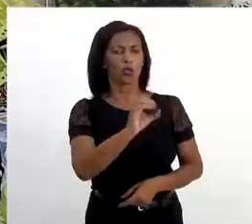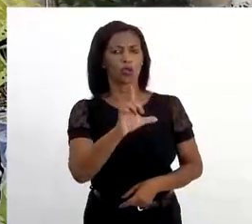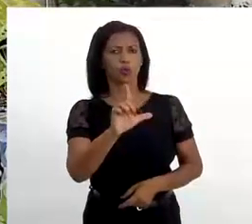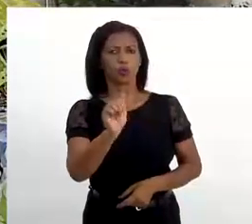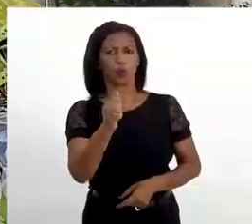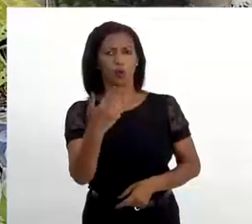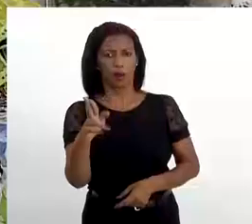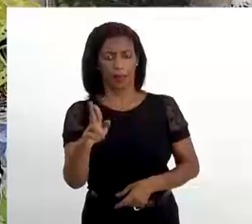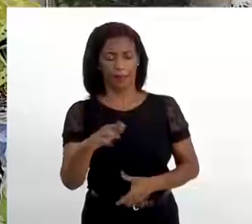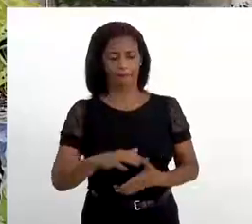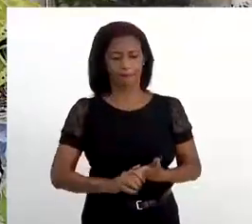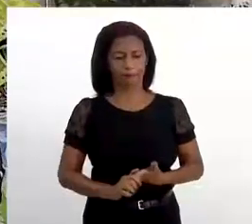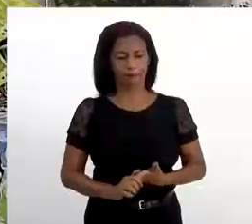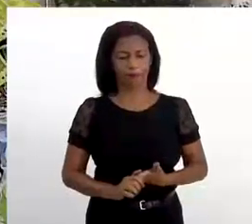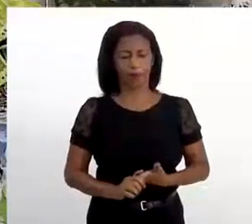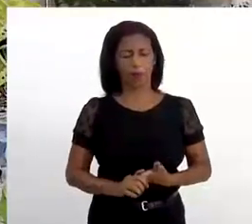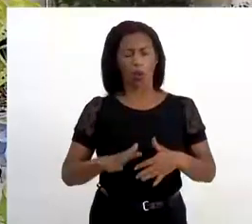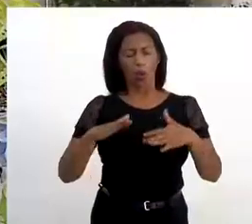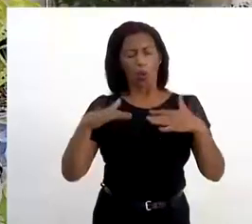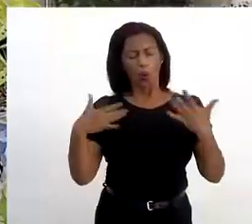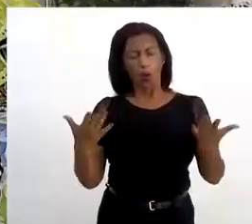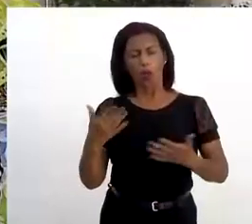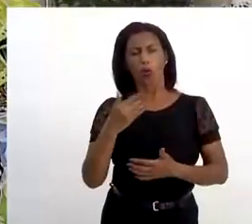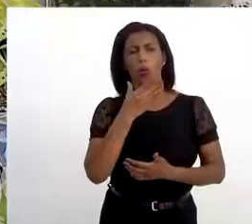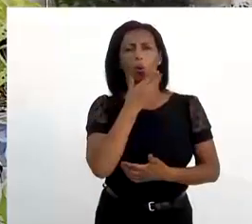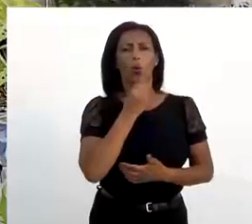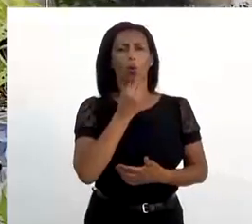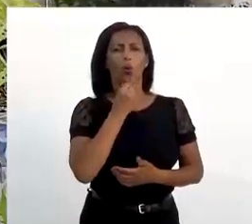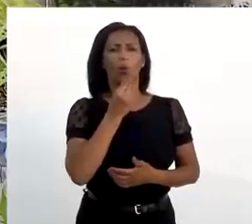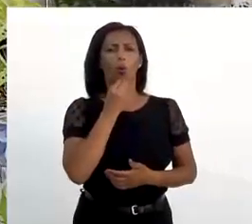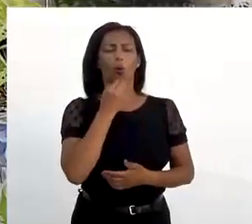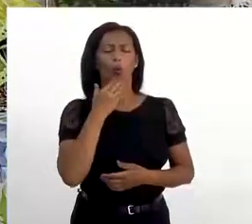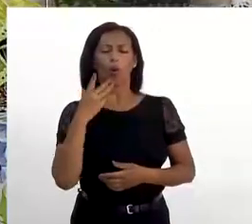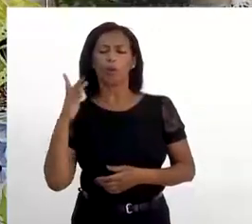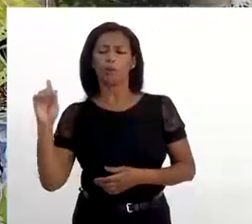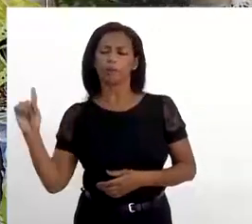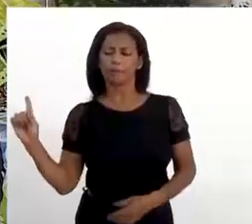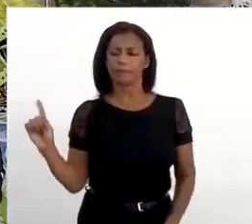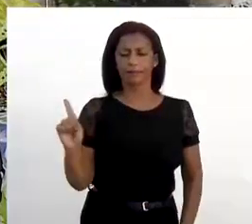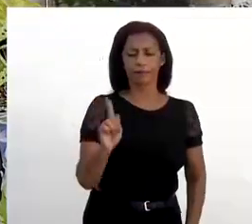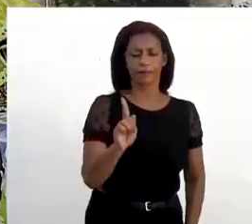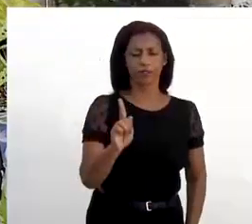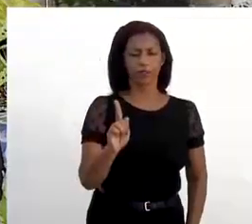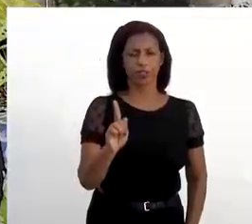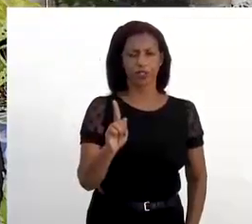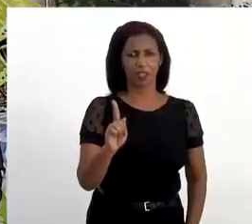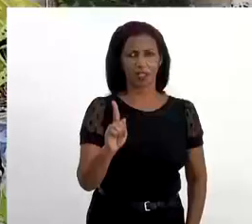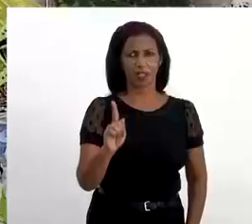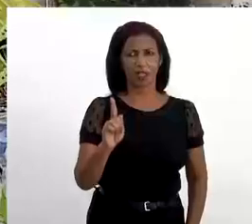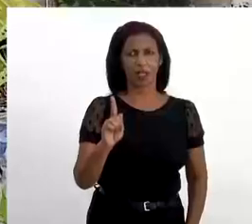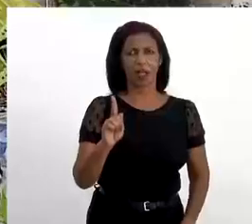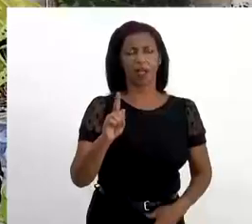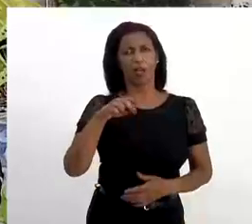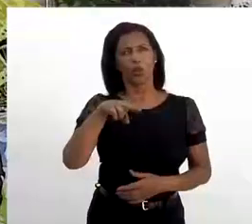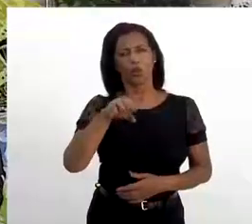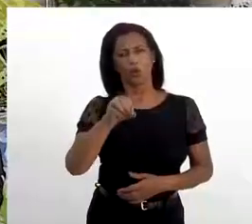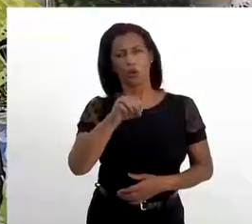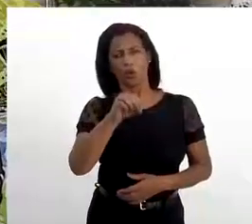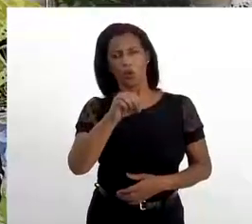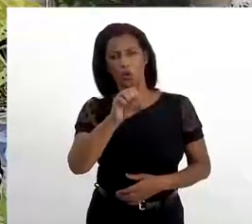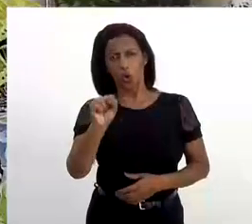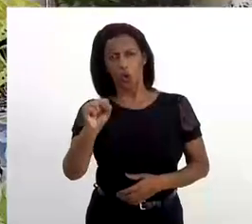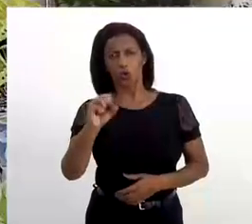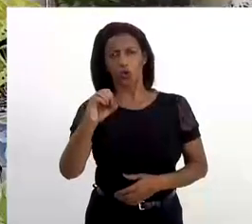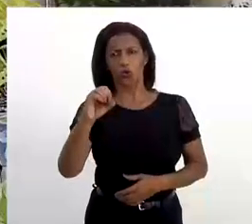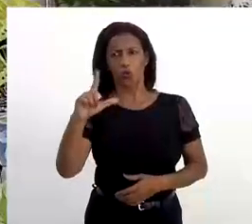o André, quando chega no Nosso Lar, ele antes de chegar no Nosso Lar, ele passa por um lugar sombrio,